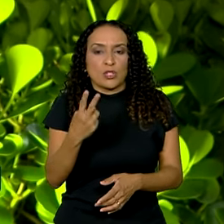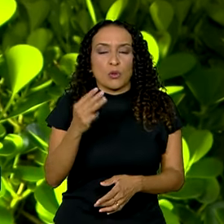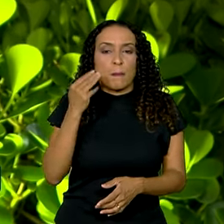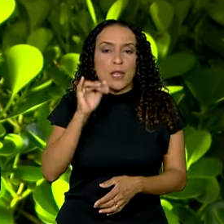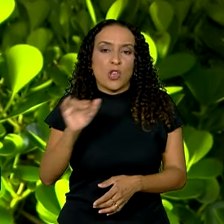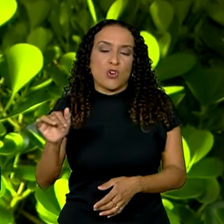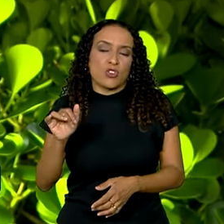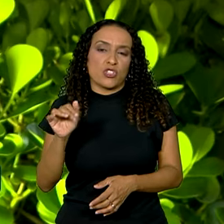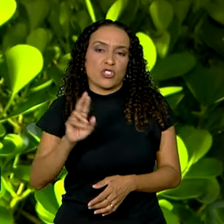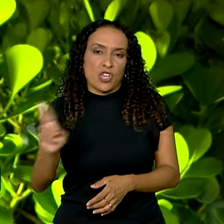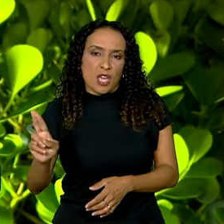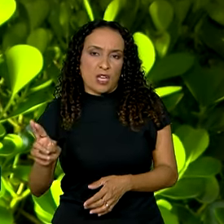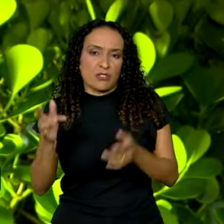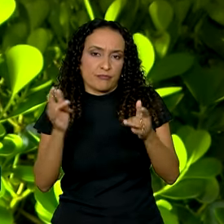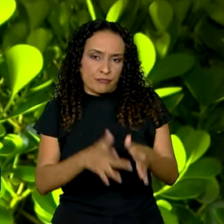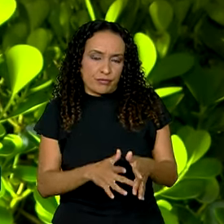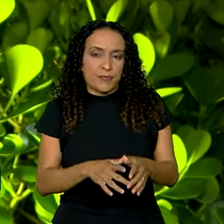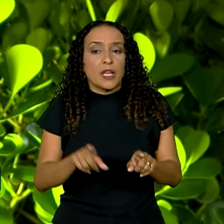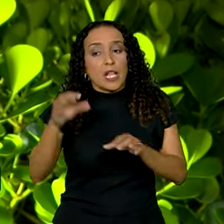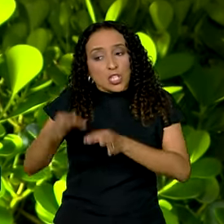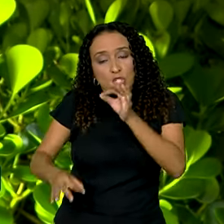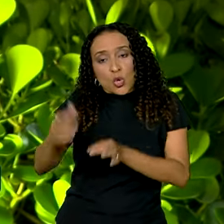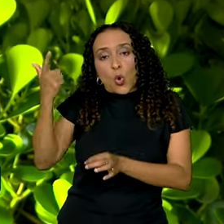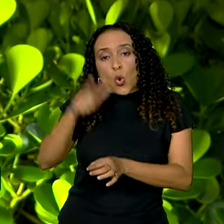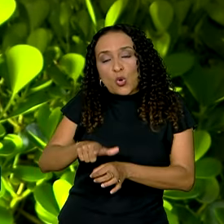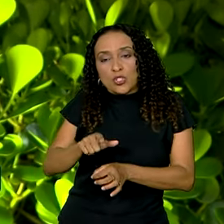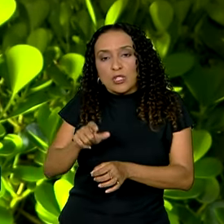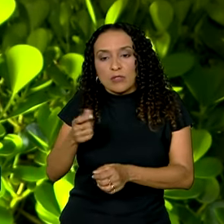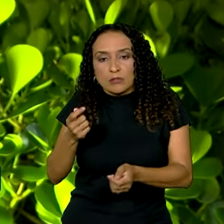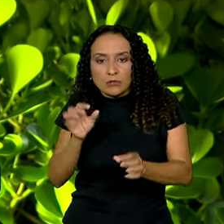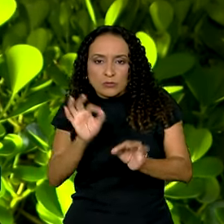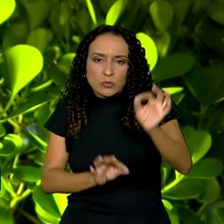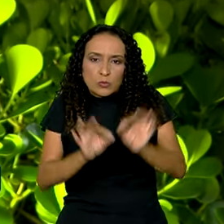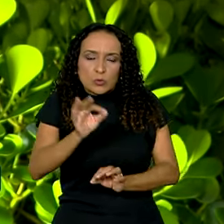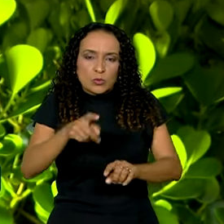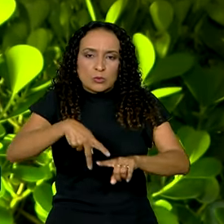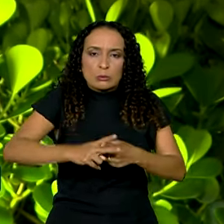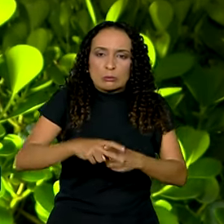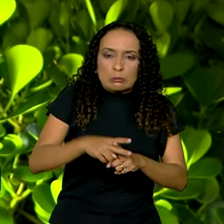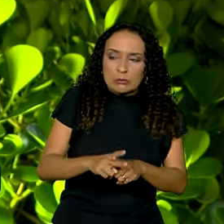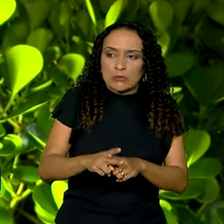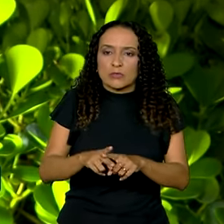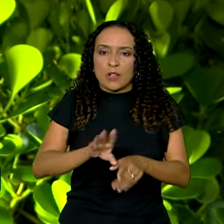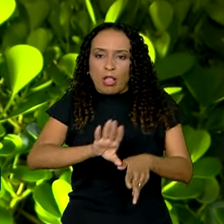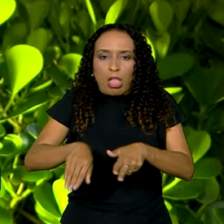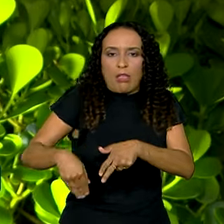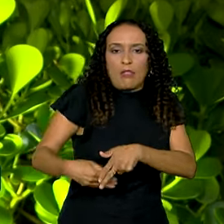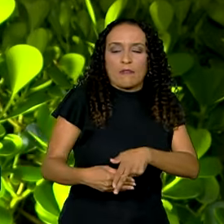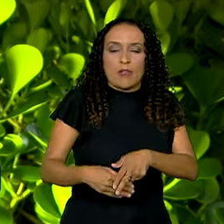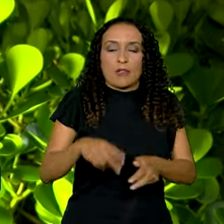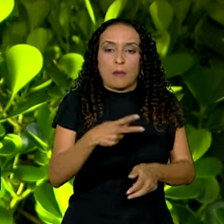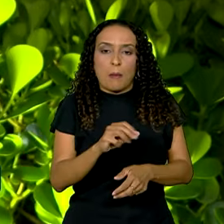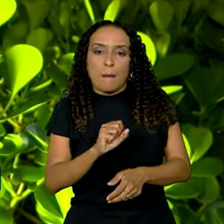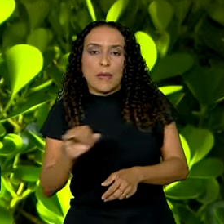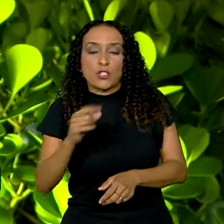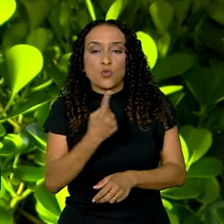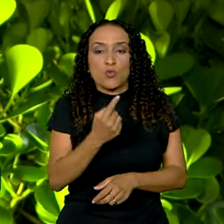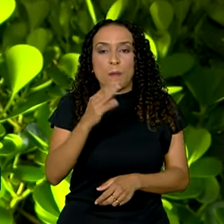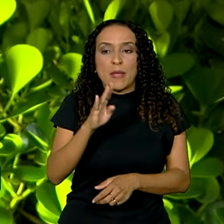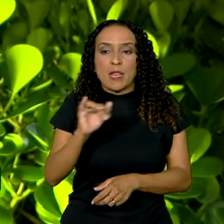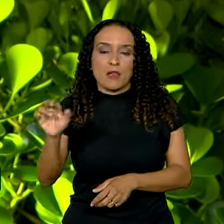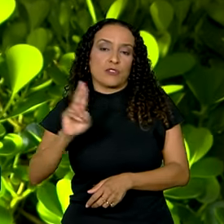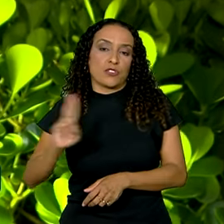reais. Ele lembrou ainda que a Justiça conseguiu desfazer um esquema de lavagem de dinheiro por meio do PESC de um